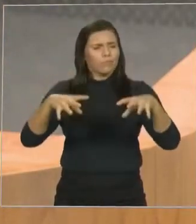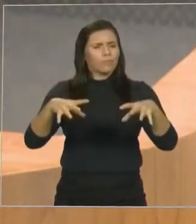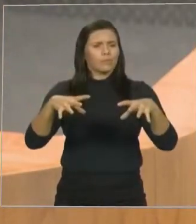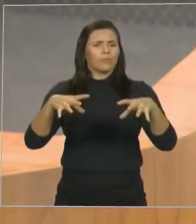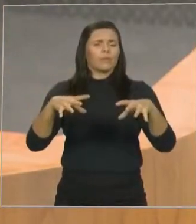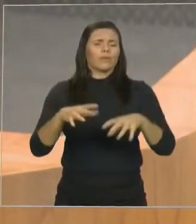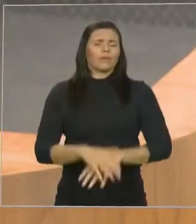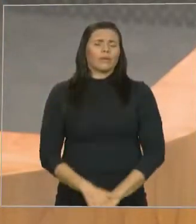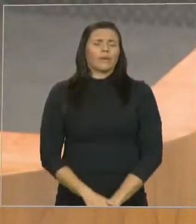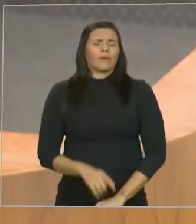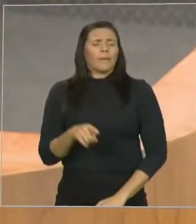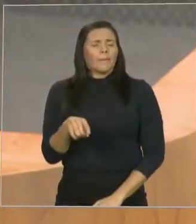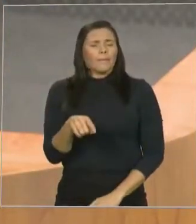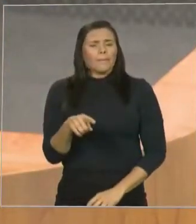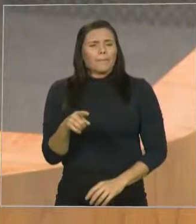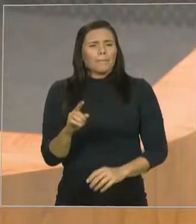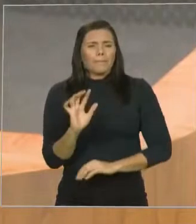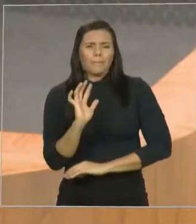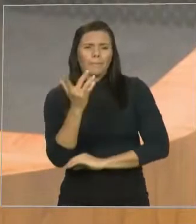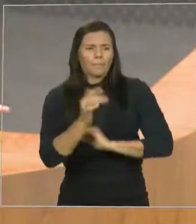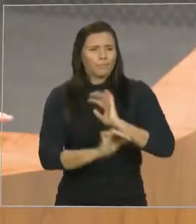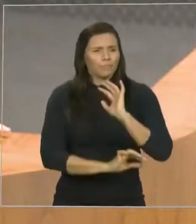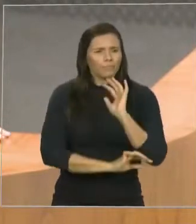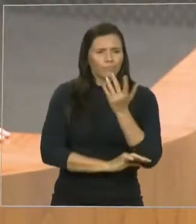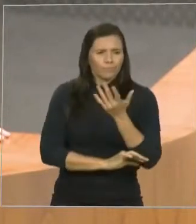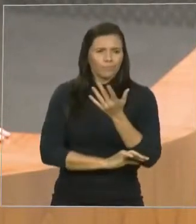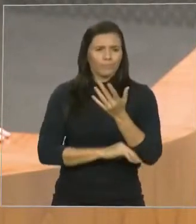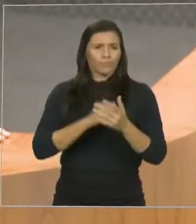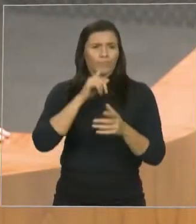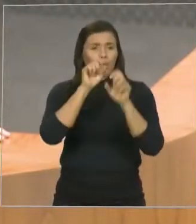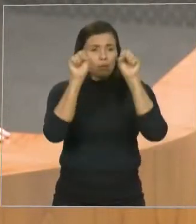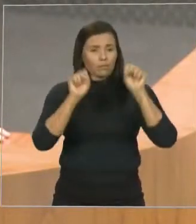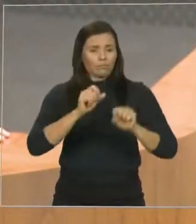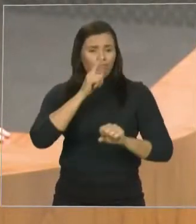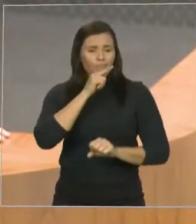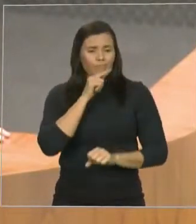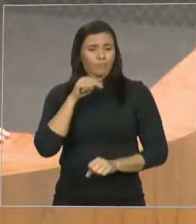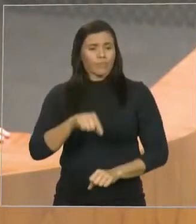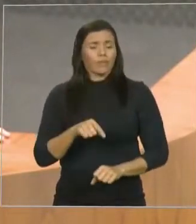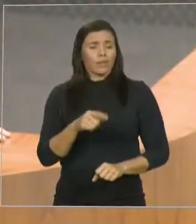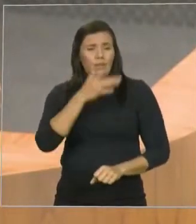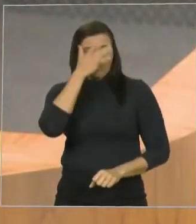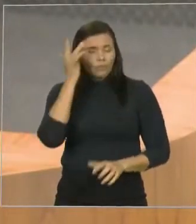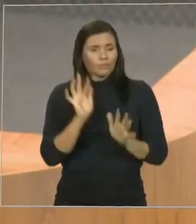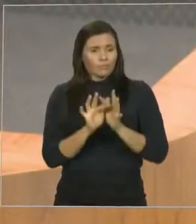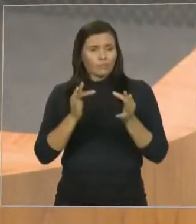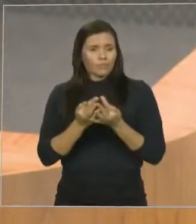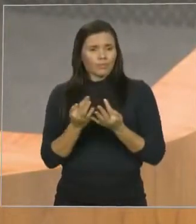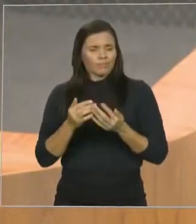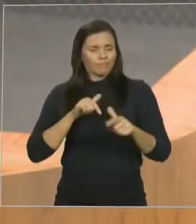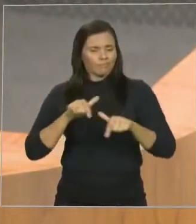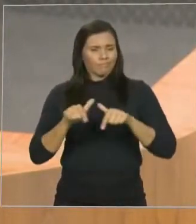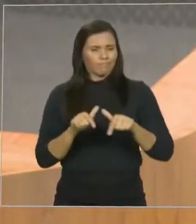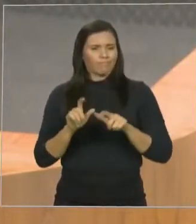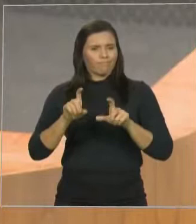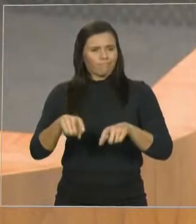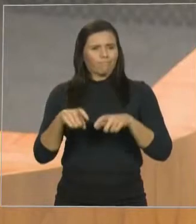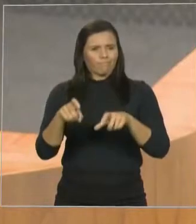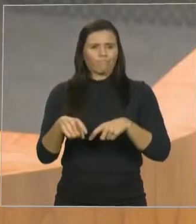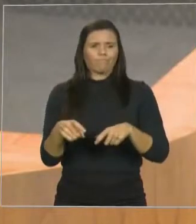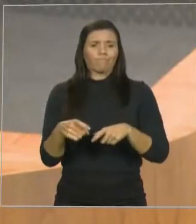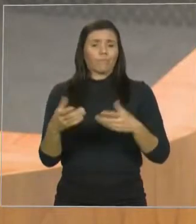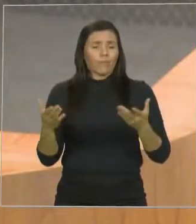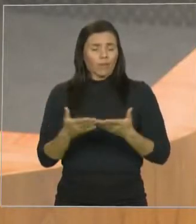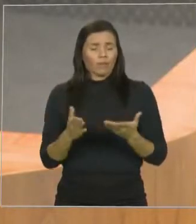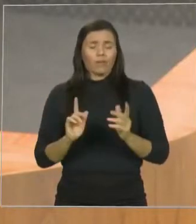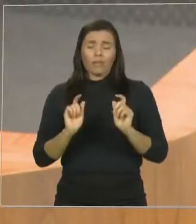importância dessa ação, até porque os agricultores passaram, não só a produzir para